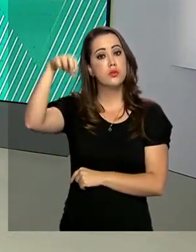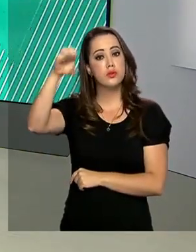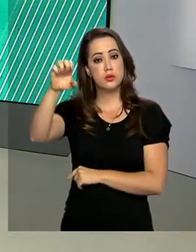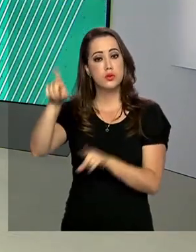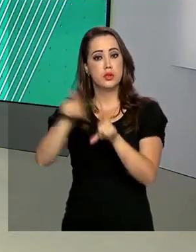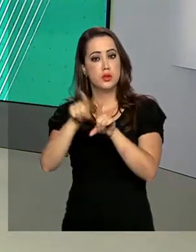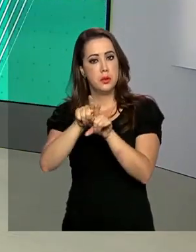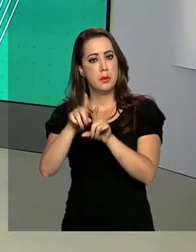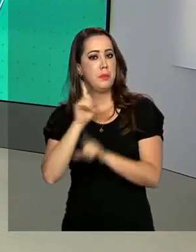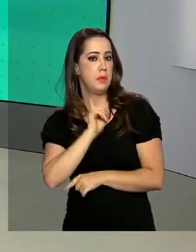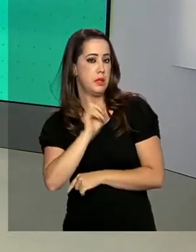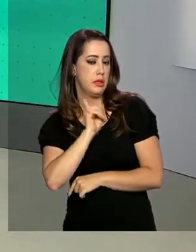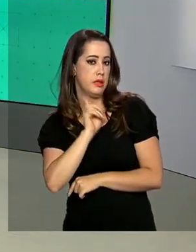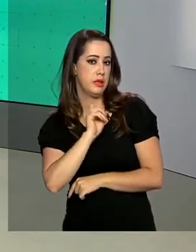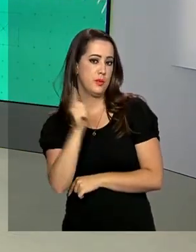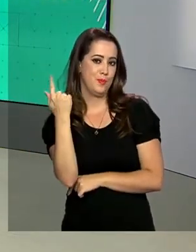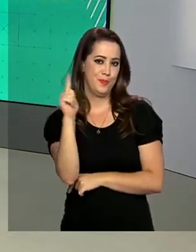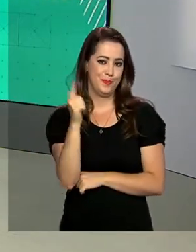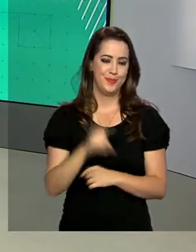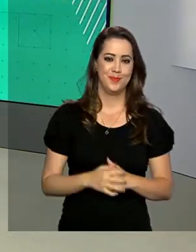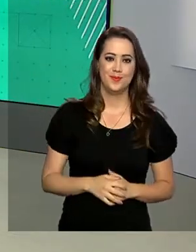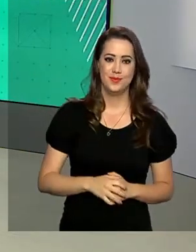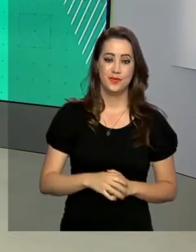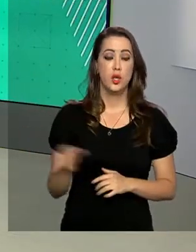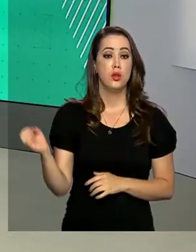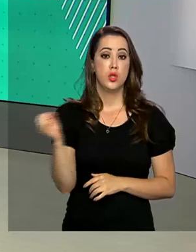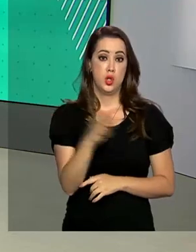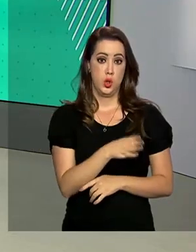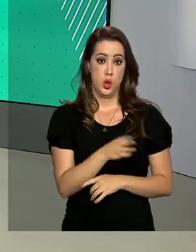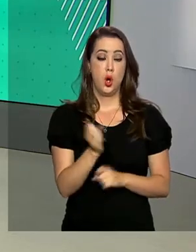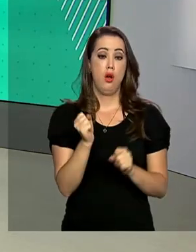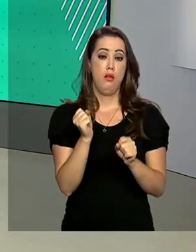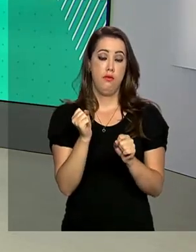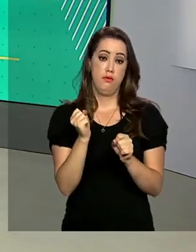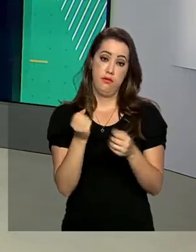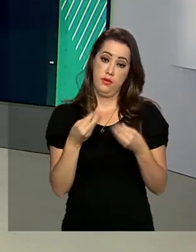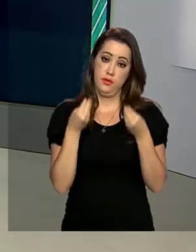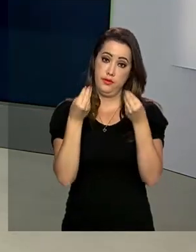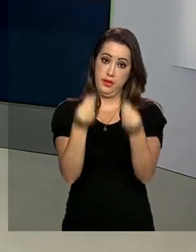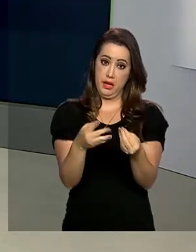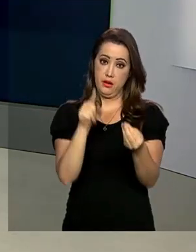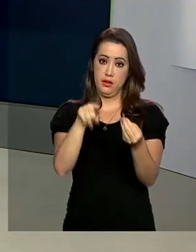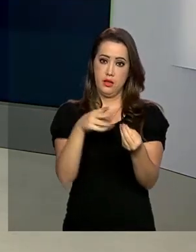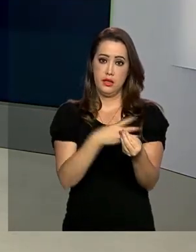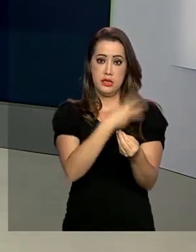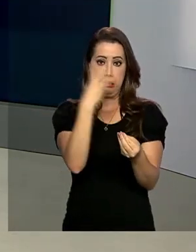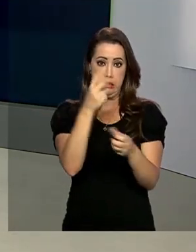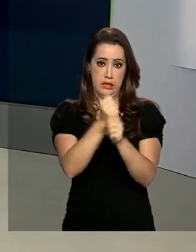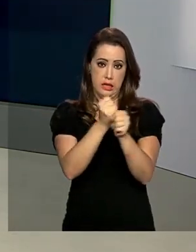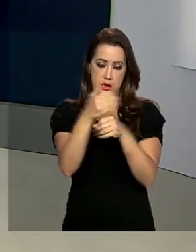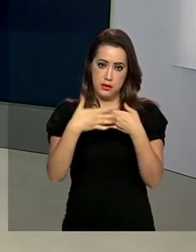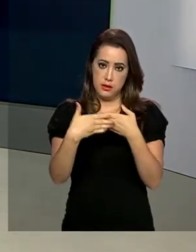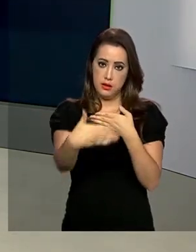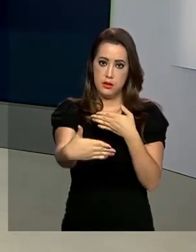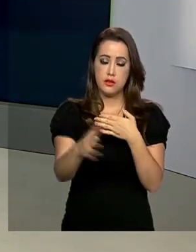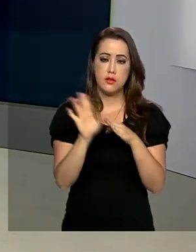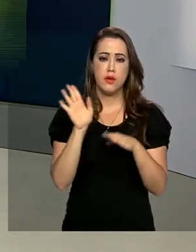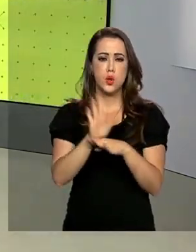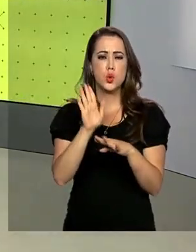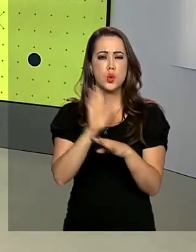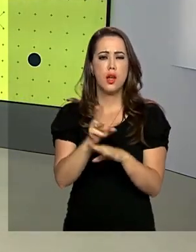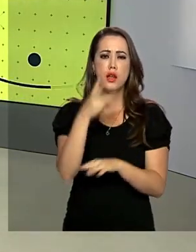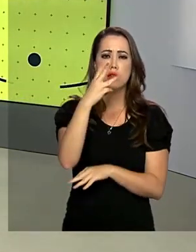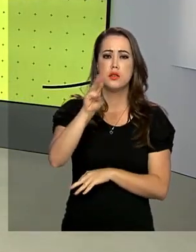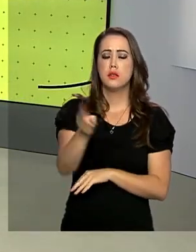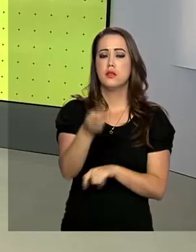além dos estados de Minas Gerais e Goiás. A nova infraestrutura será instalada em três anos e vai beneficiar cerca